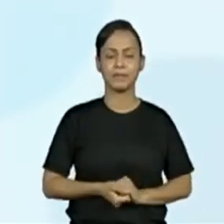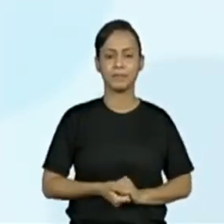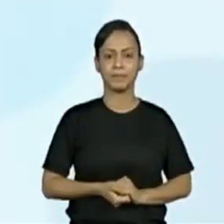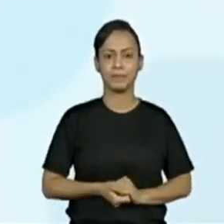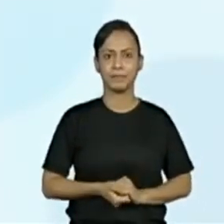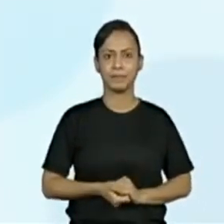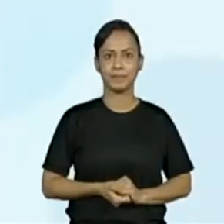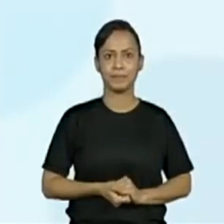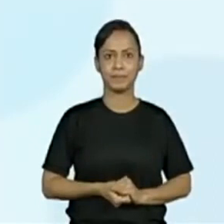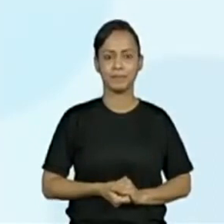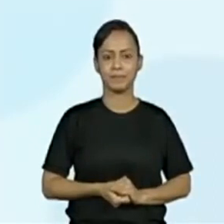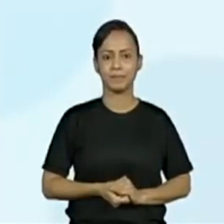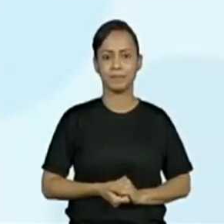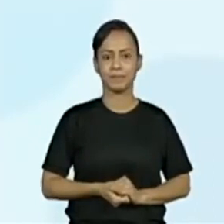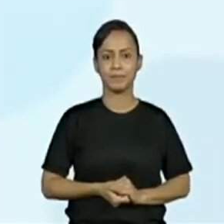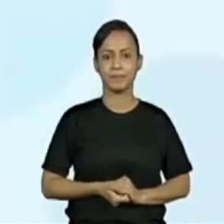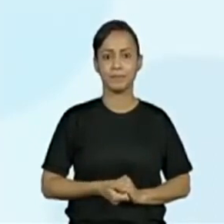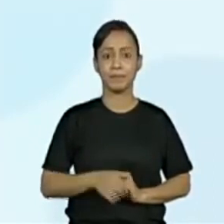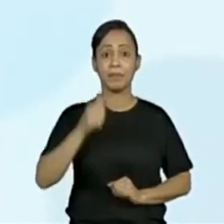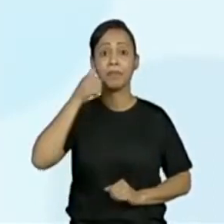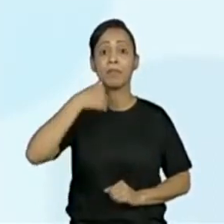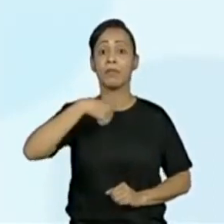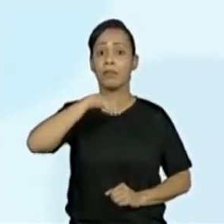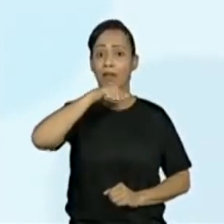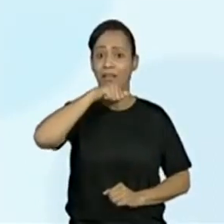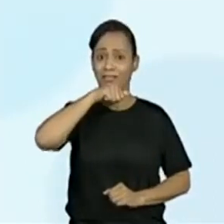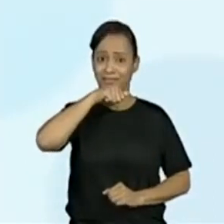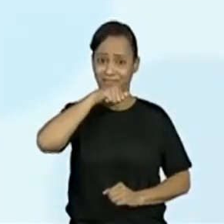E mães